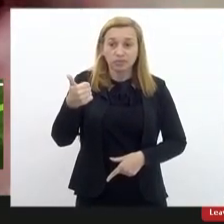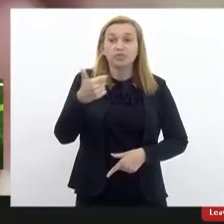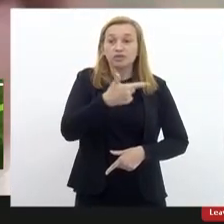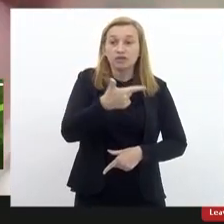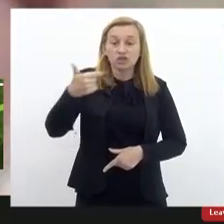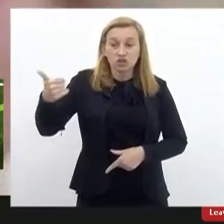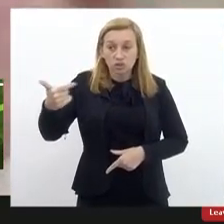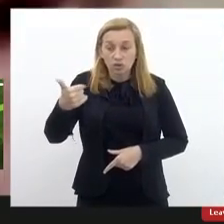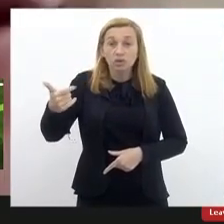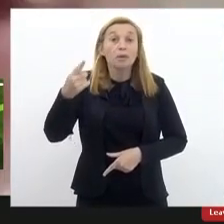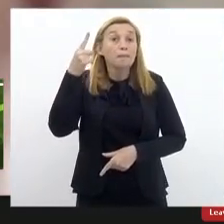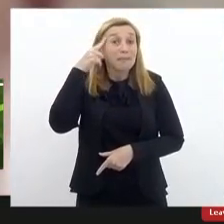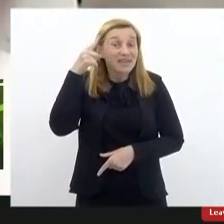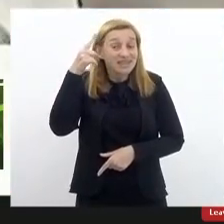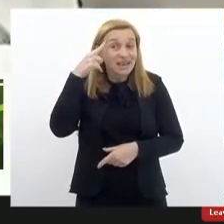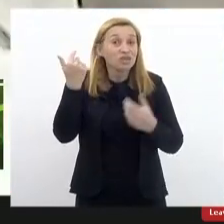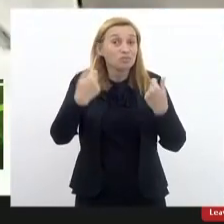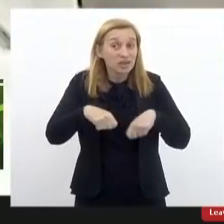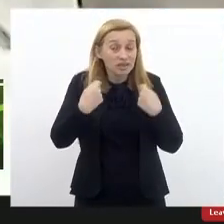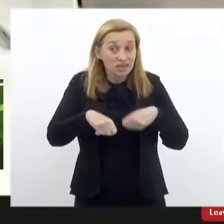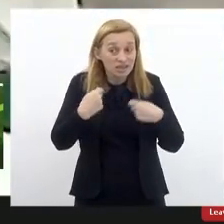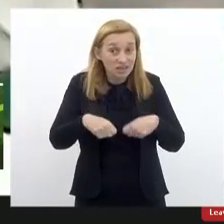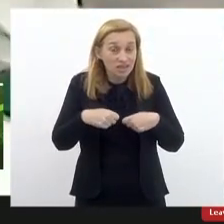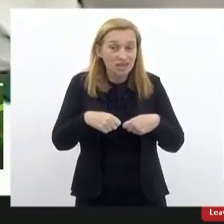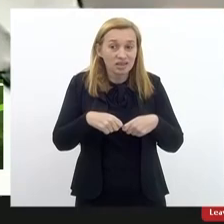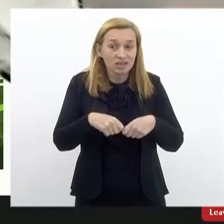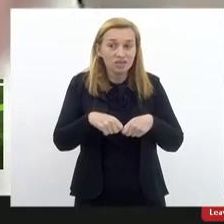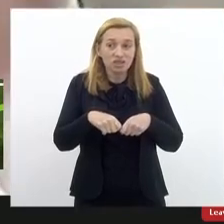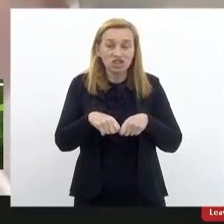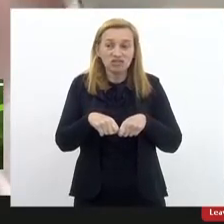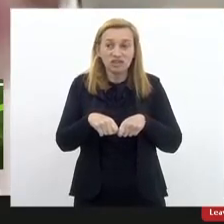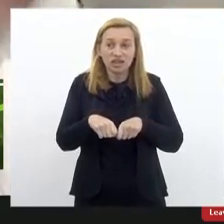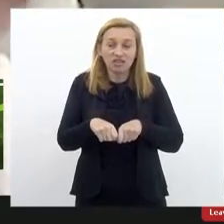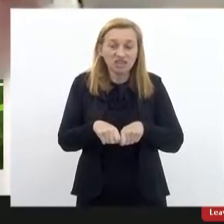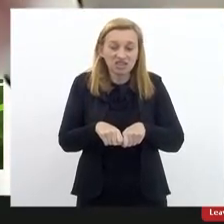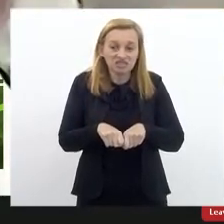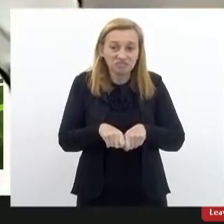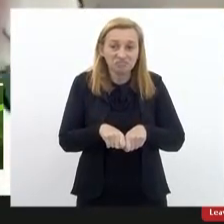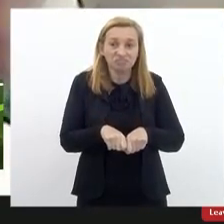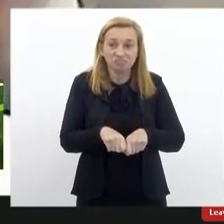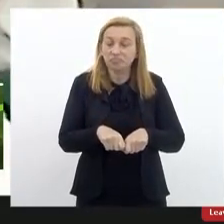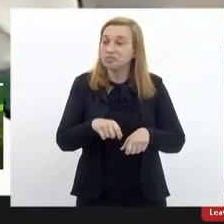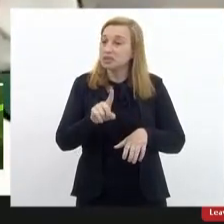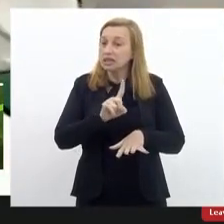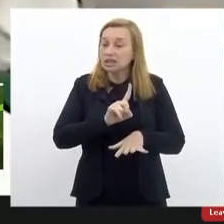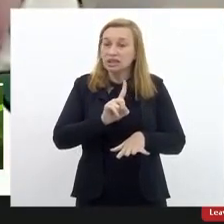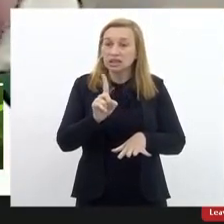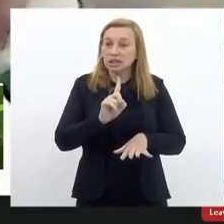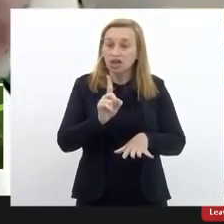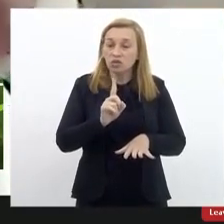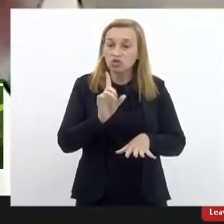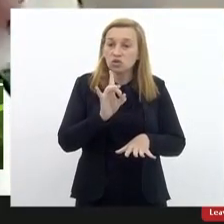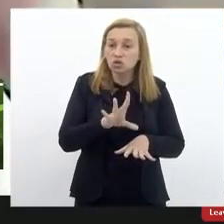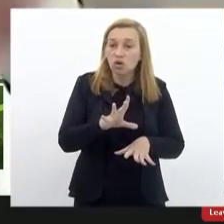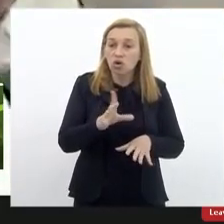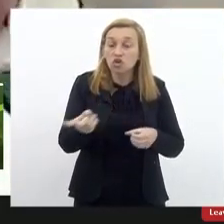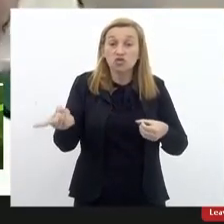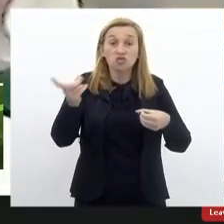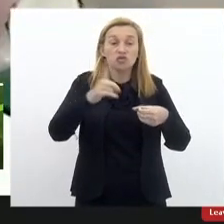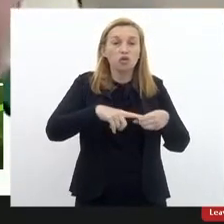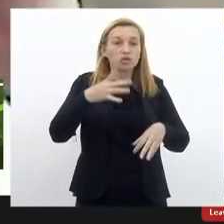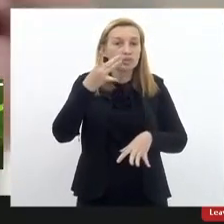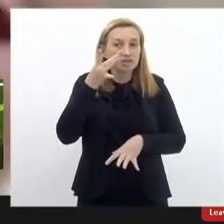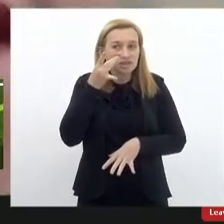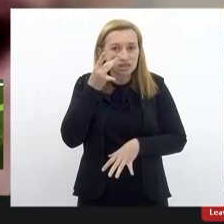precisa ser pensado de forma abrangente. não bastará apenas tomar a decisão de retorno ao